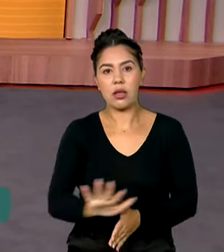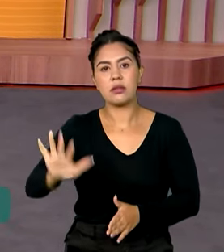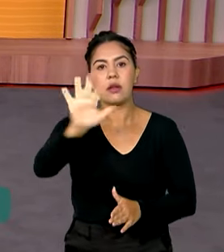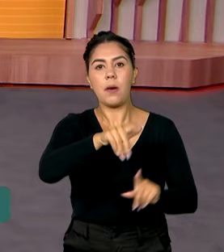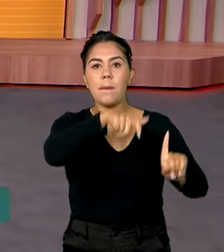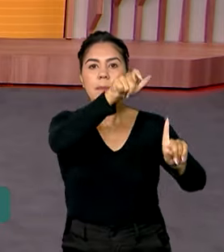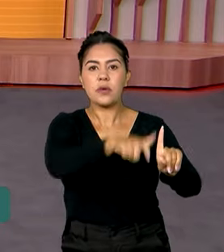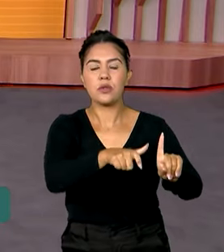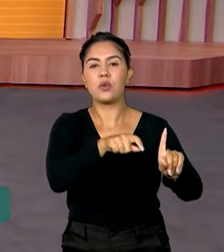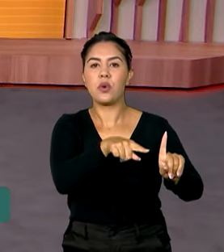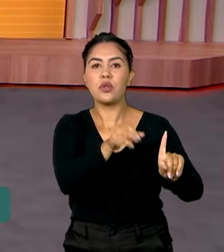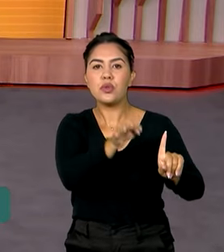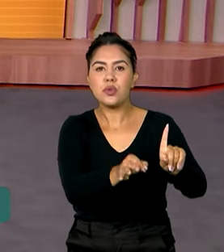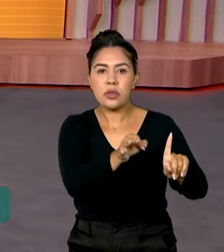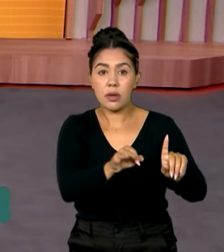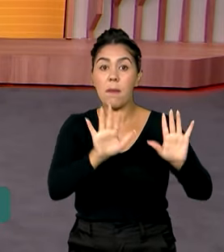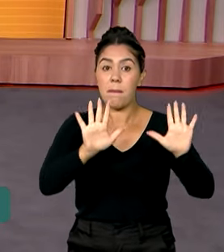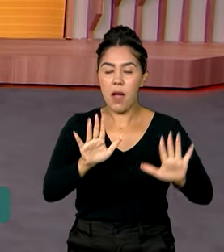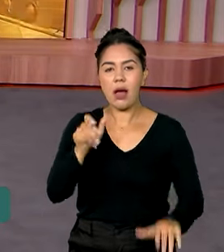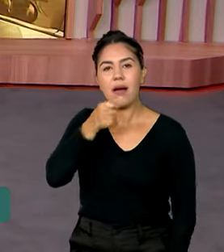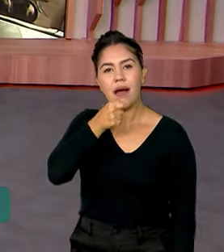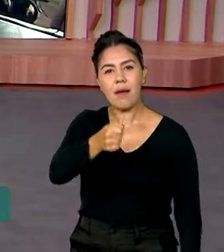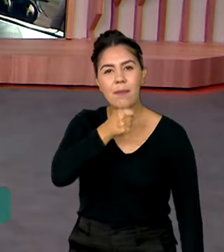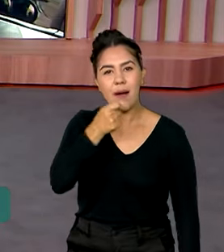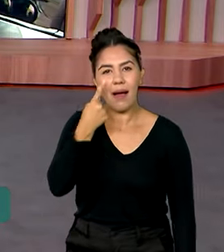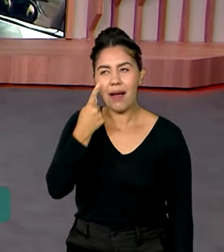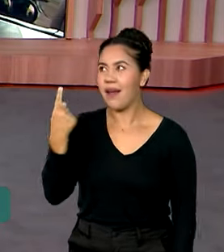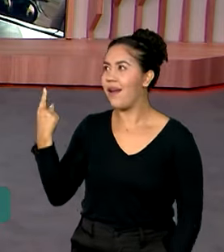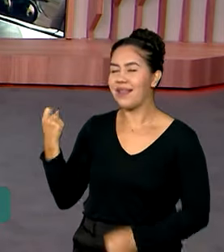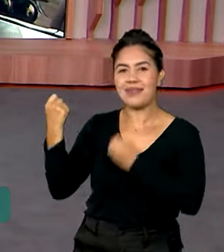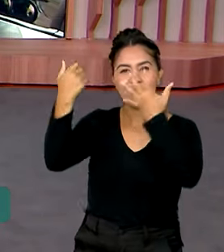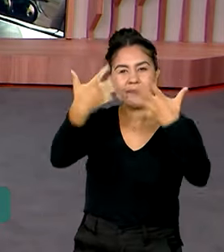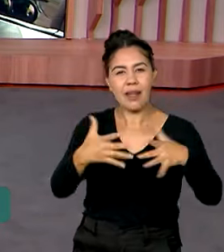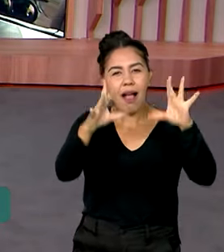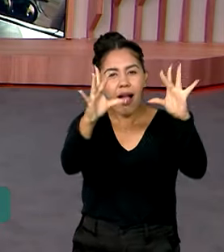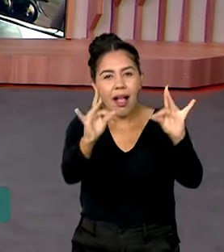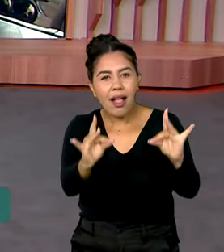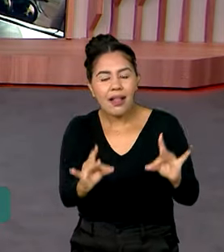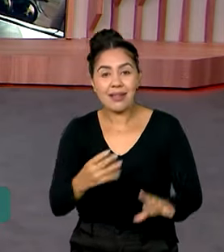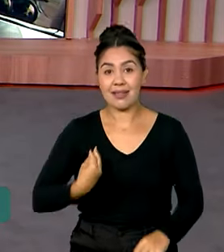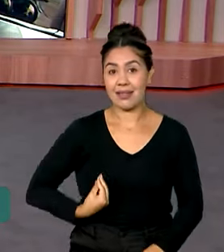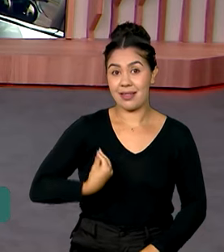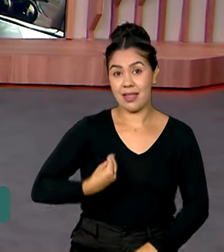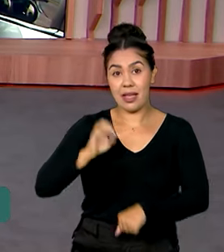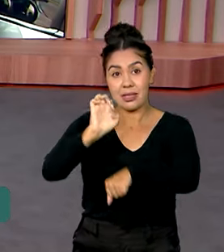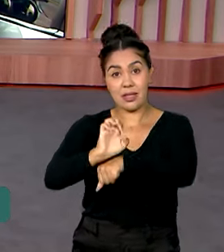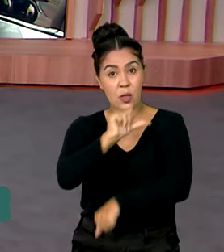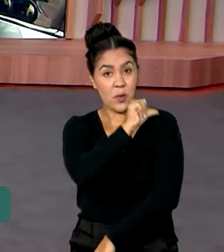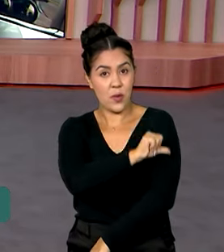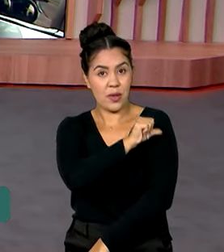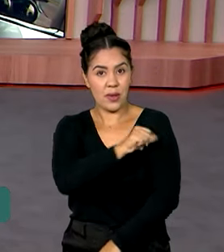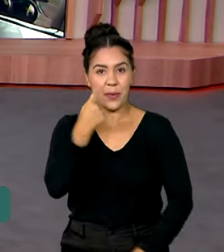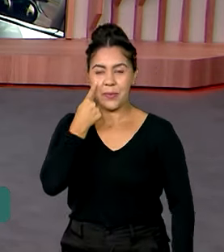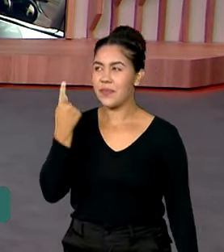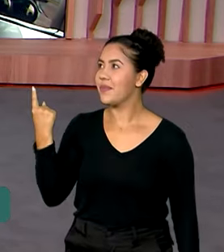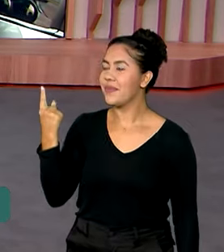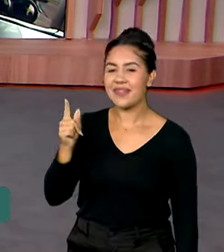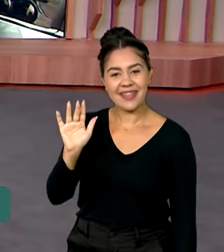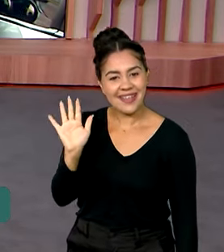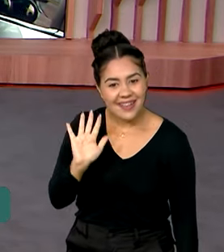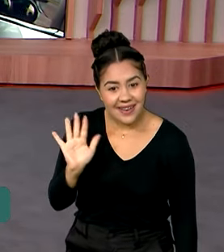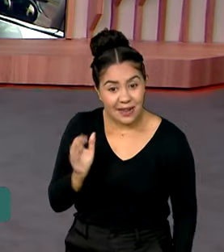Jurídicas. E o repórter Tiago Pimenta tem todos os detalhes lá do Rio de Janeiro e conversa com a gente. Oi, Tiago.